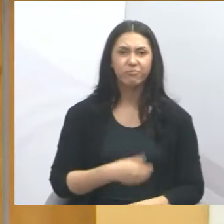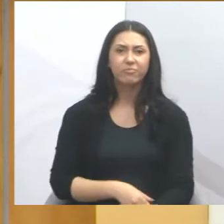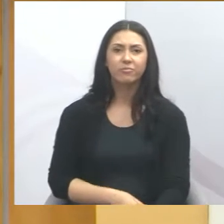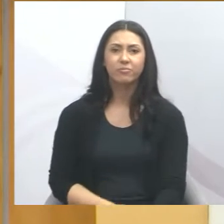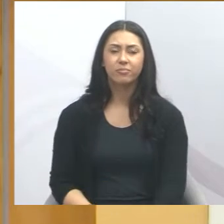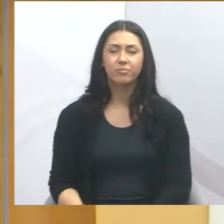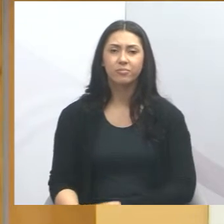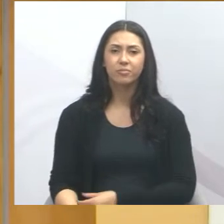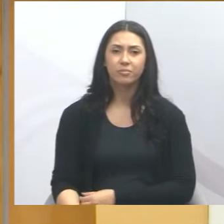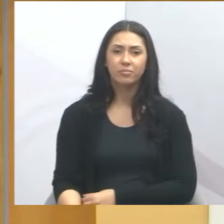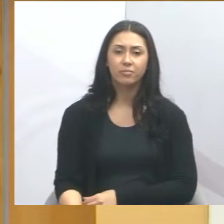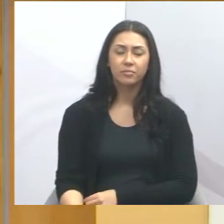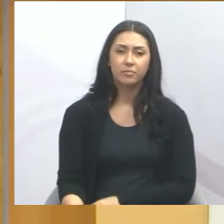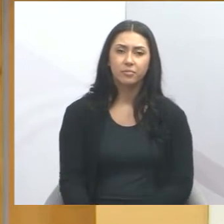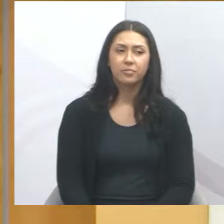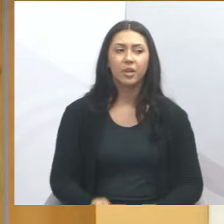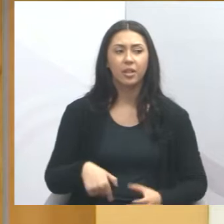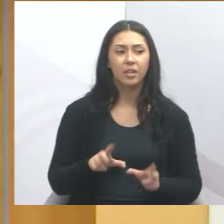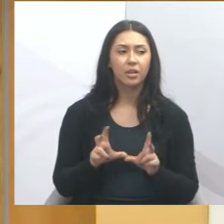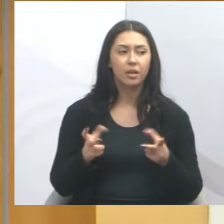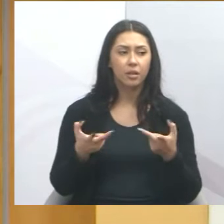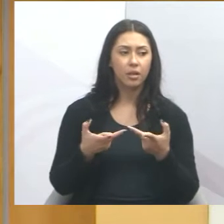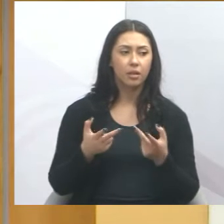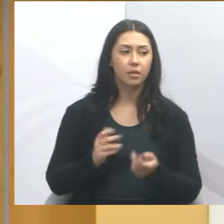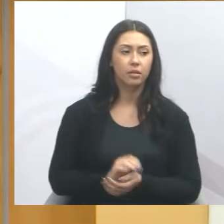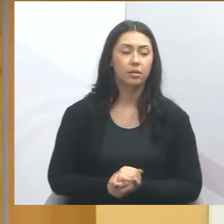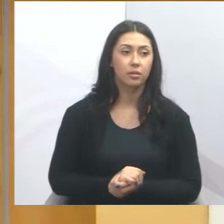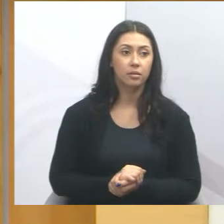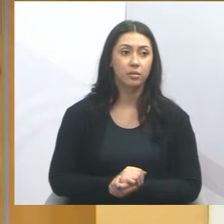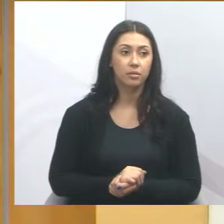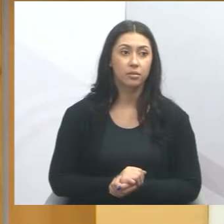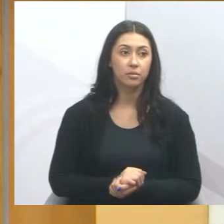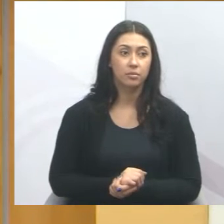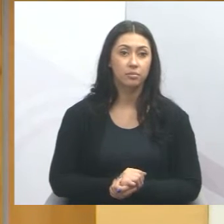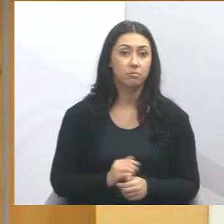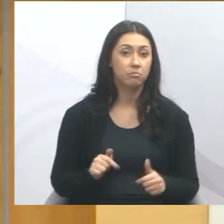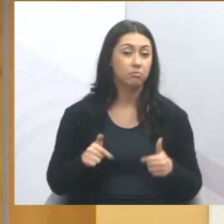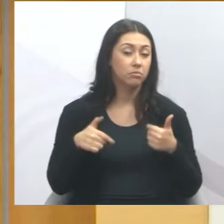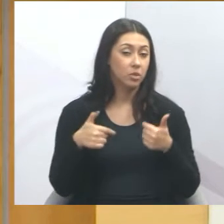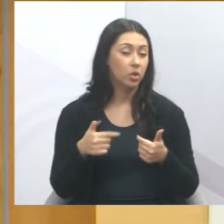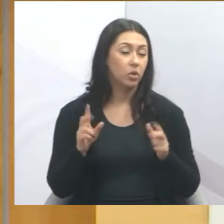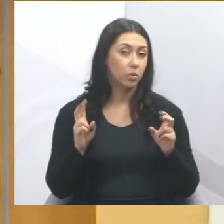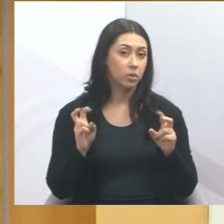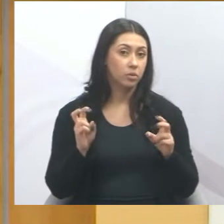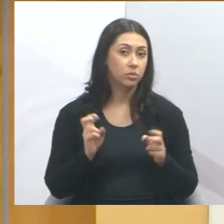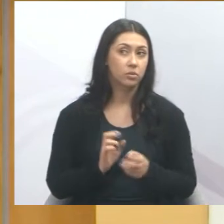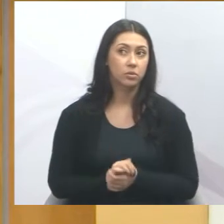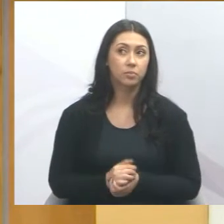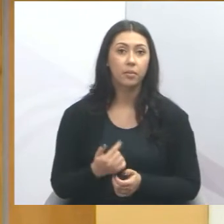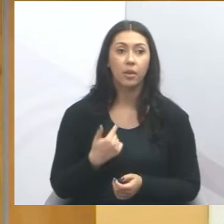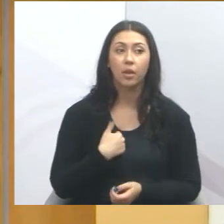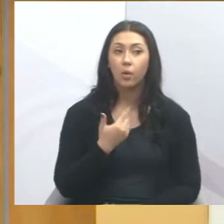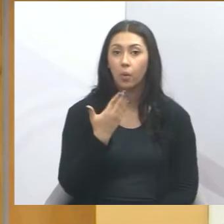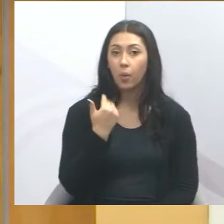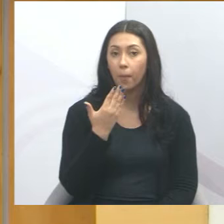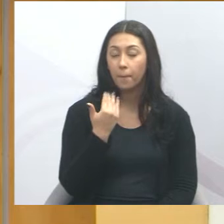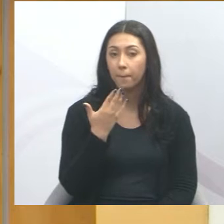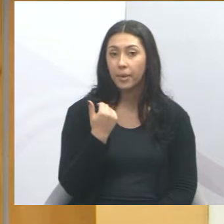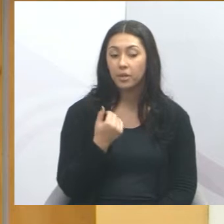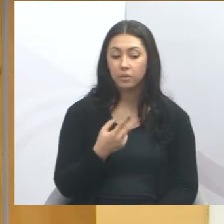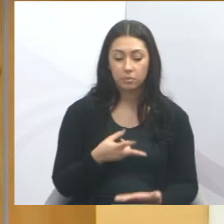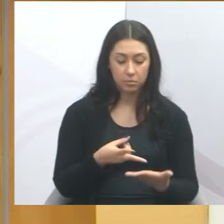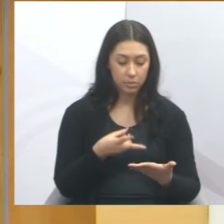lutas aqui na Câmara Municipal. E, por falar em luta, eu estava almoçando e